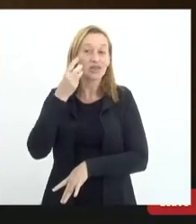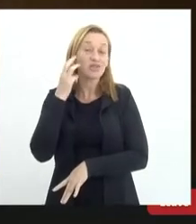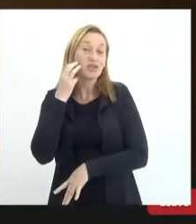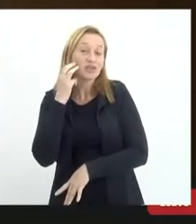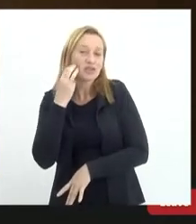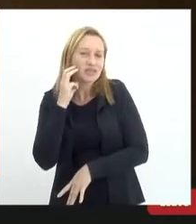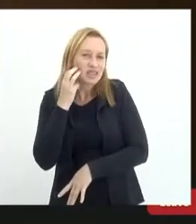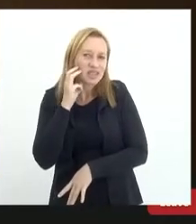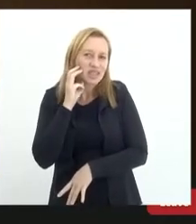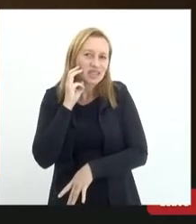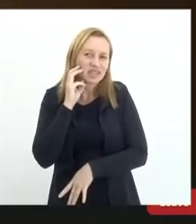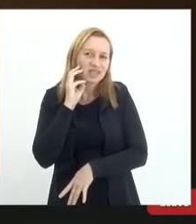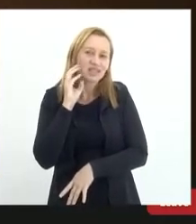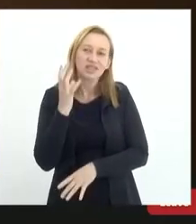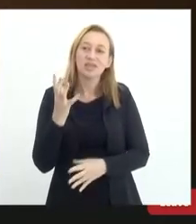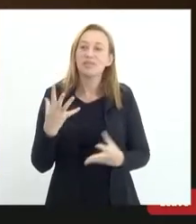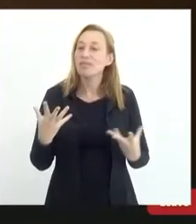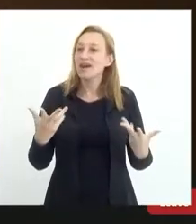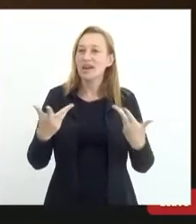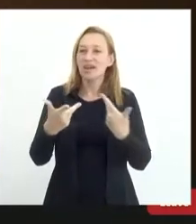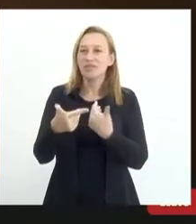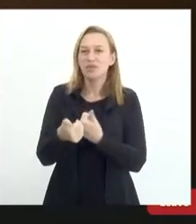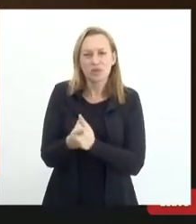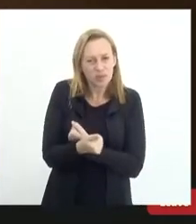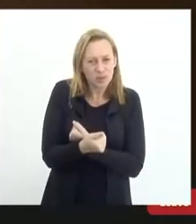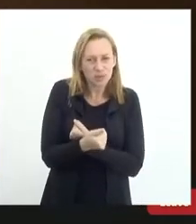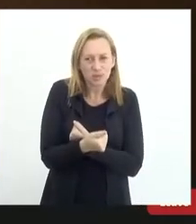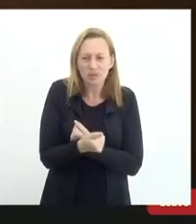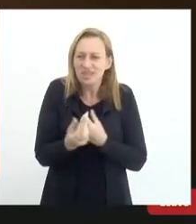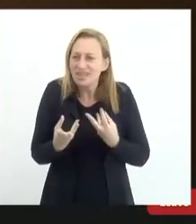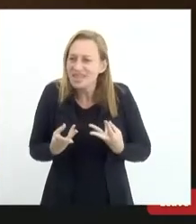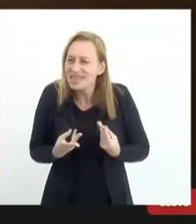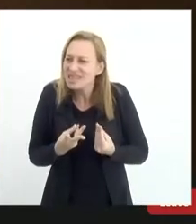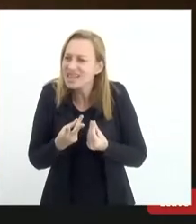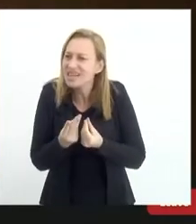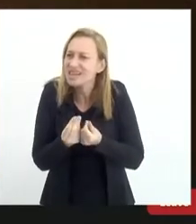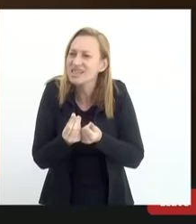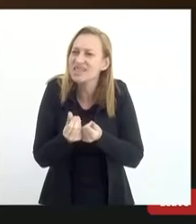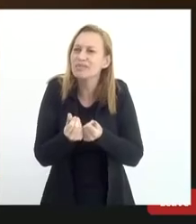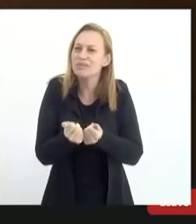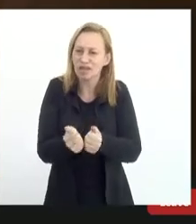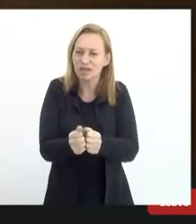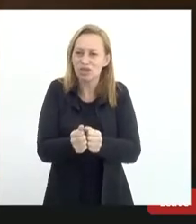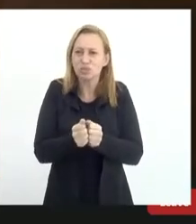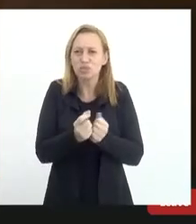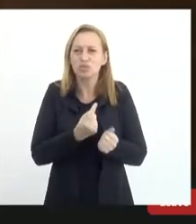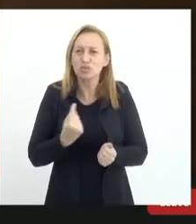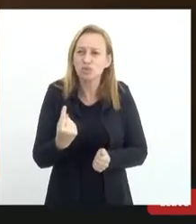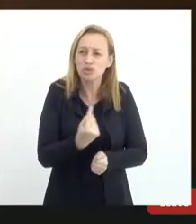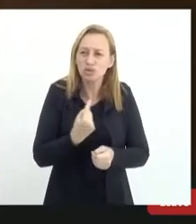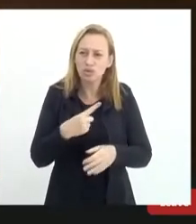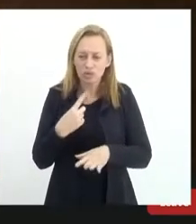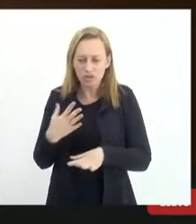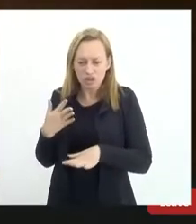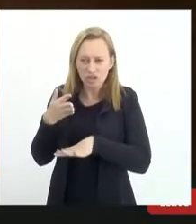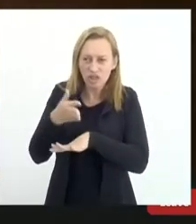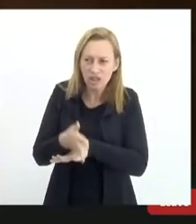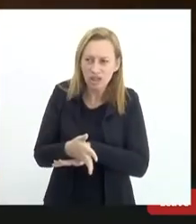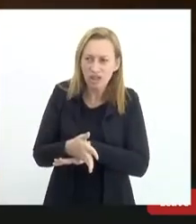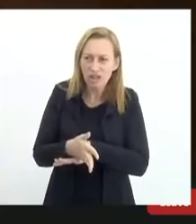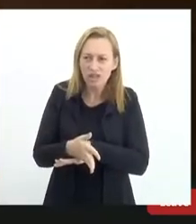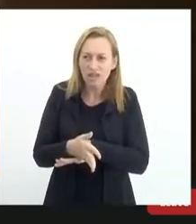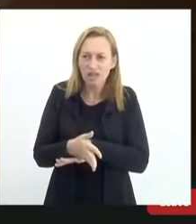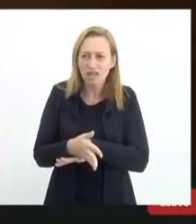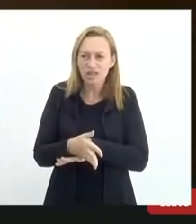impressionante, com muita sensibilidade, quando nós chegamos da mão da